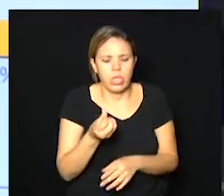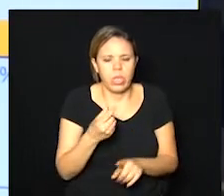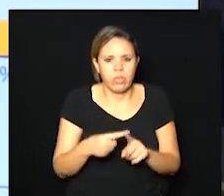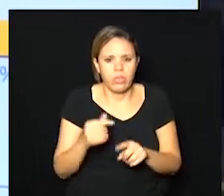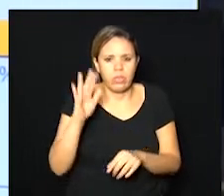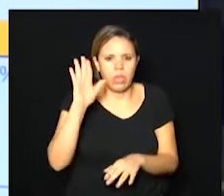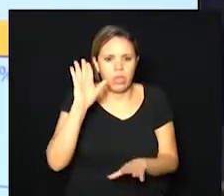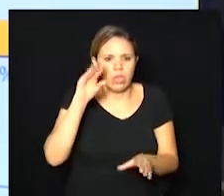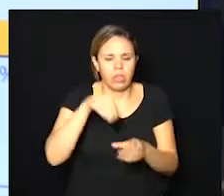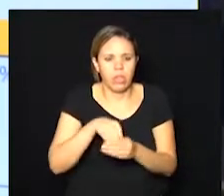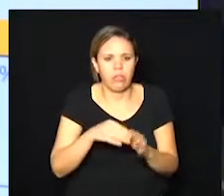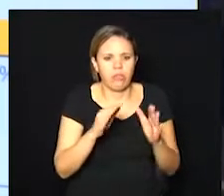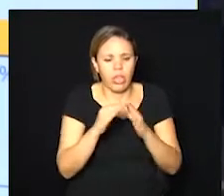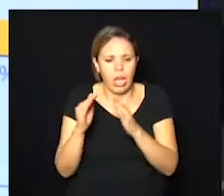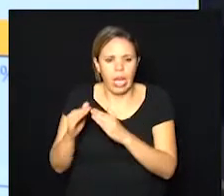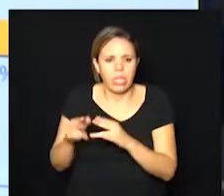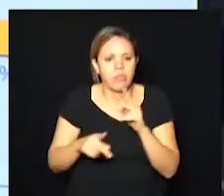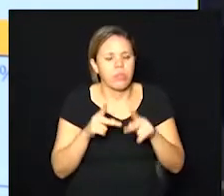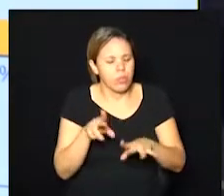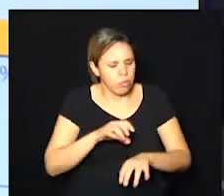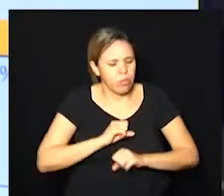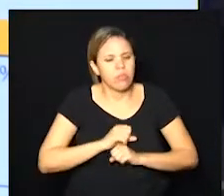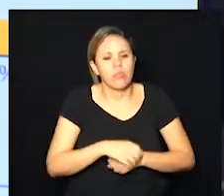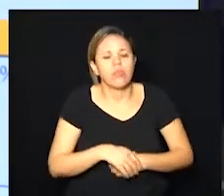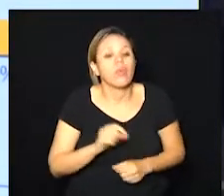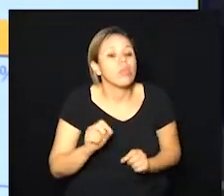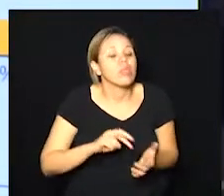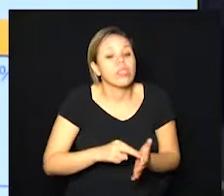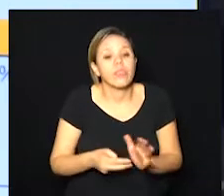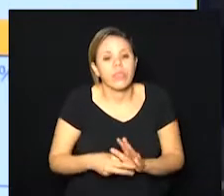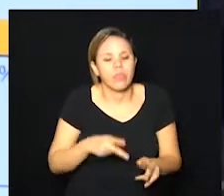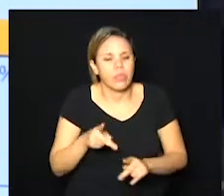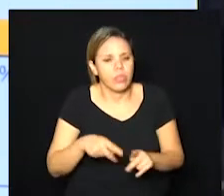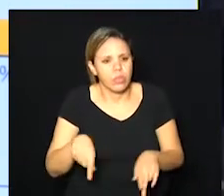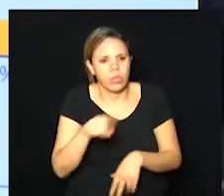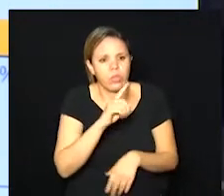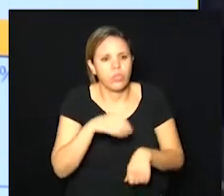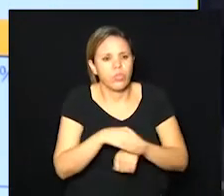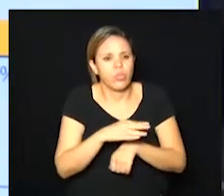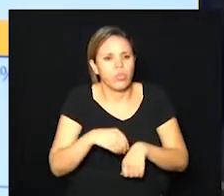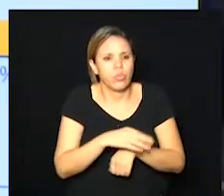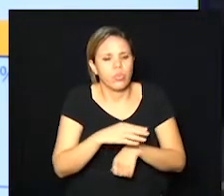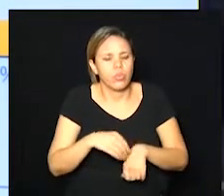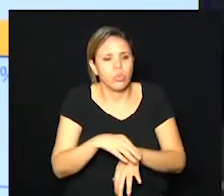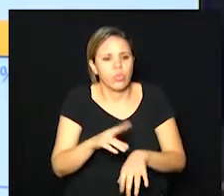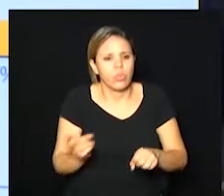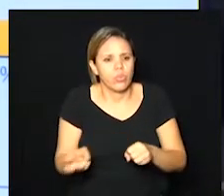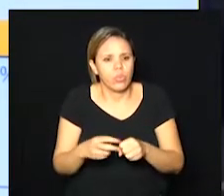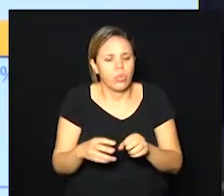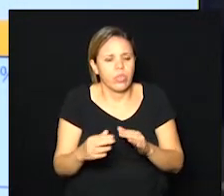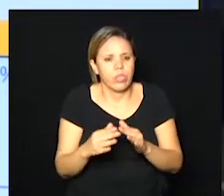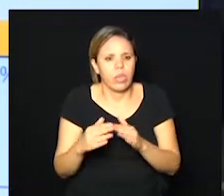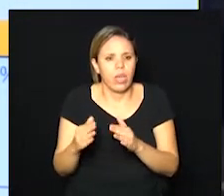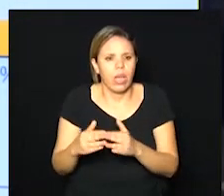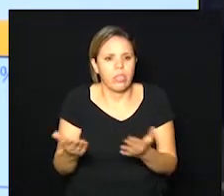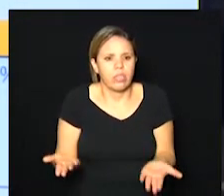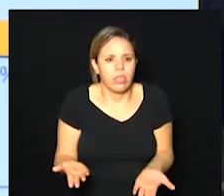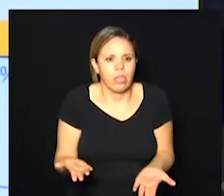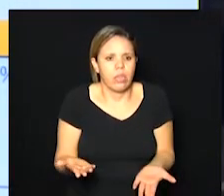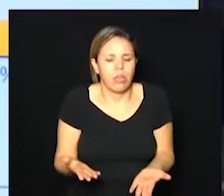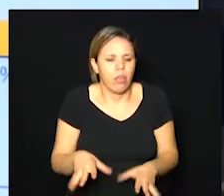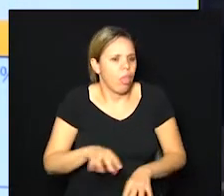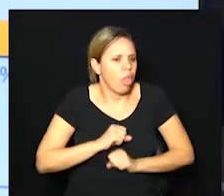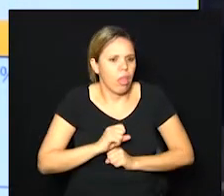maior em casa o que quer dizer que as pessoas estão transmitindo o vírus em casa eles não estão